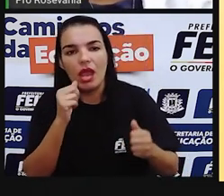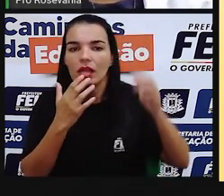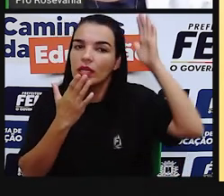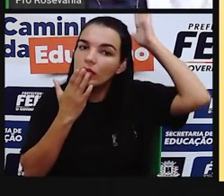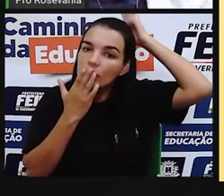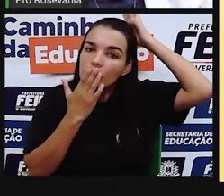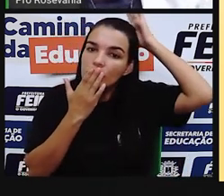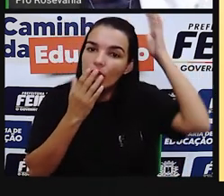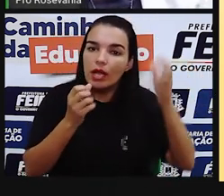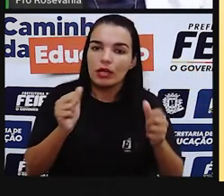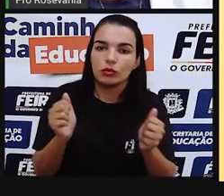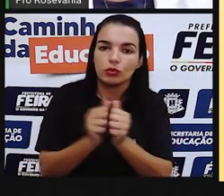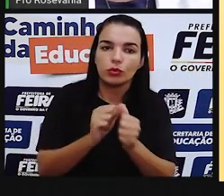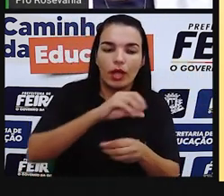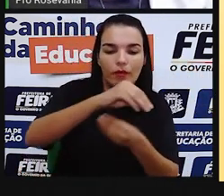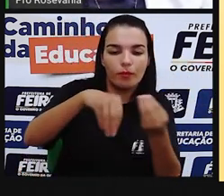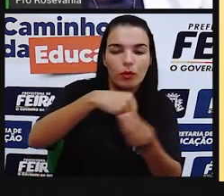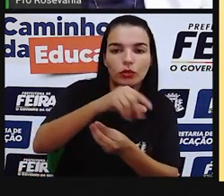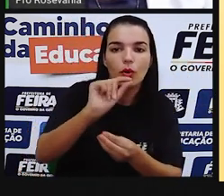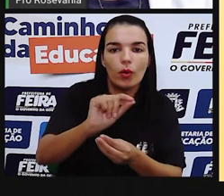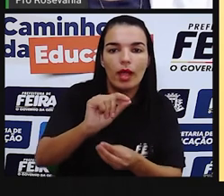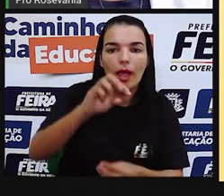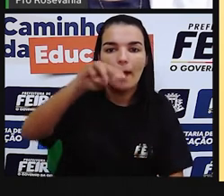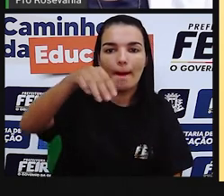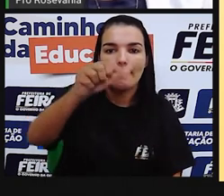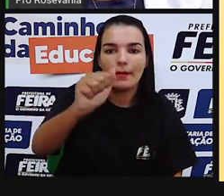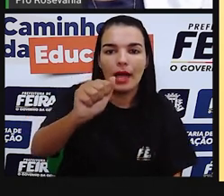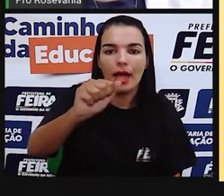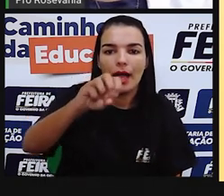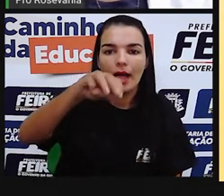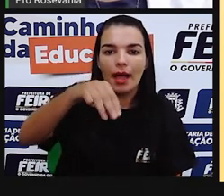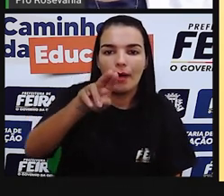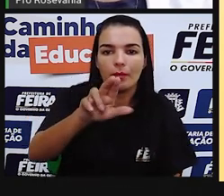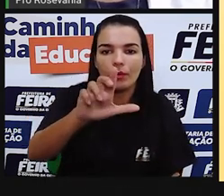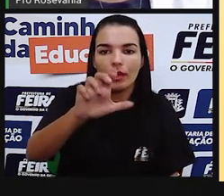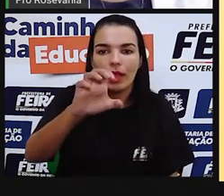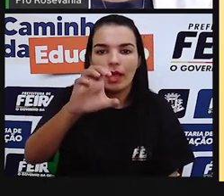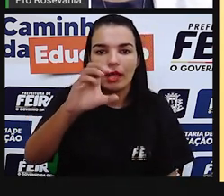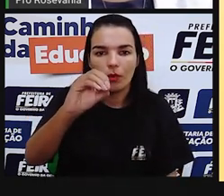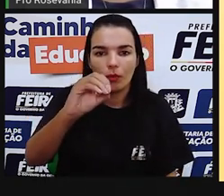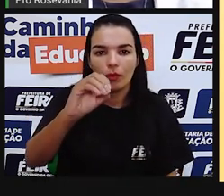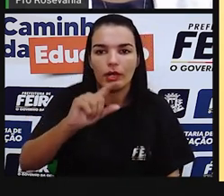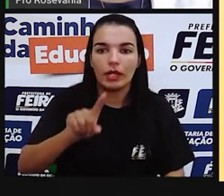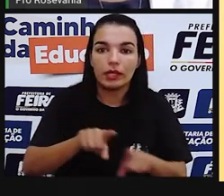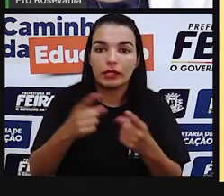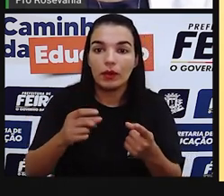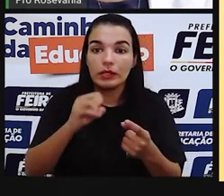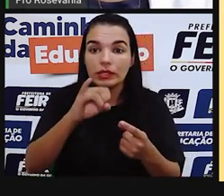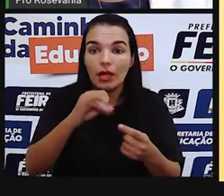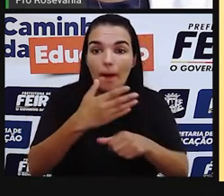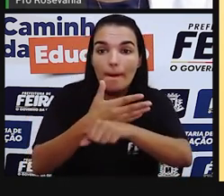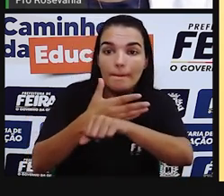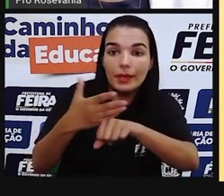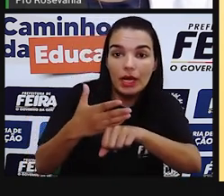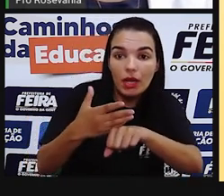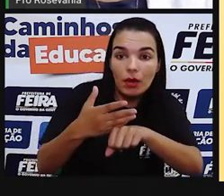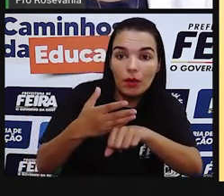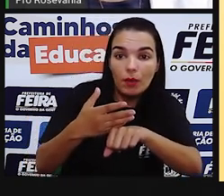o papelão quando houve a junção do branco com o negro formou o gulato